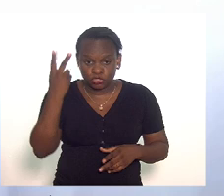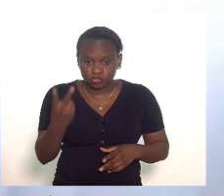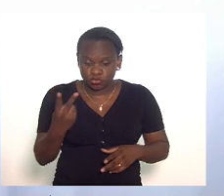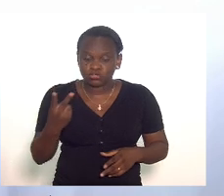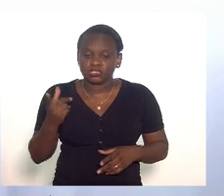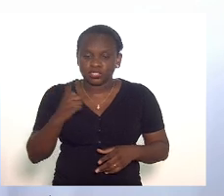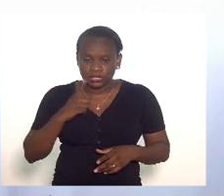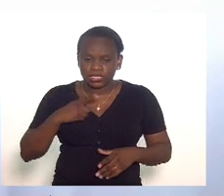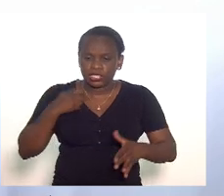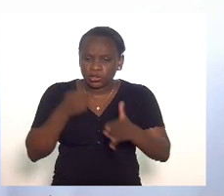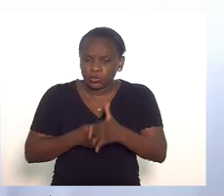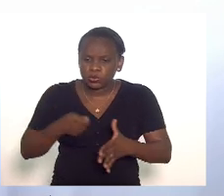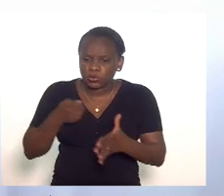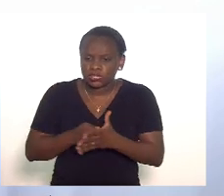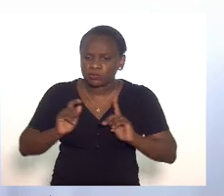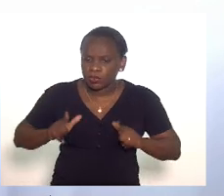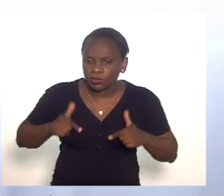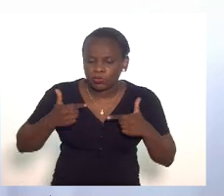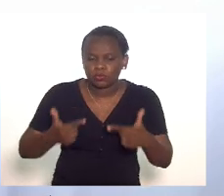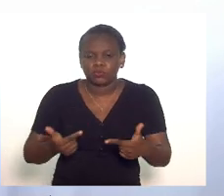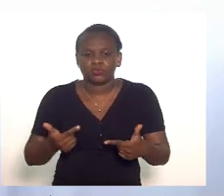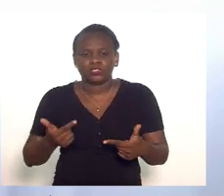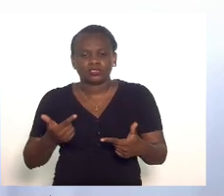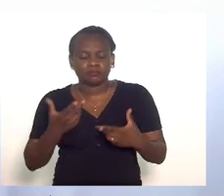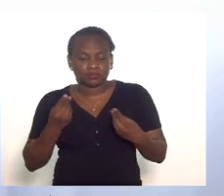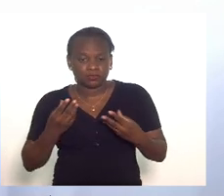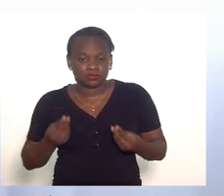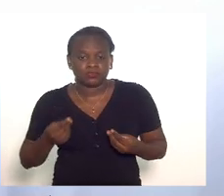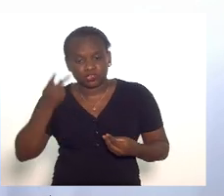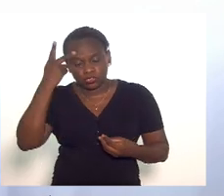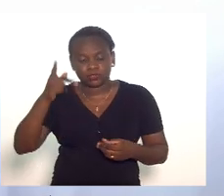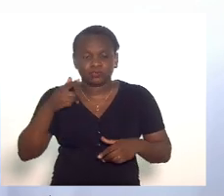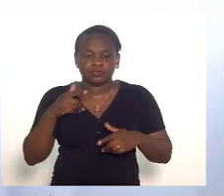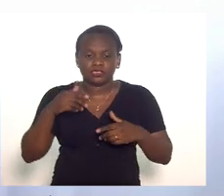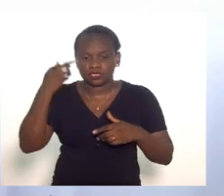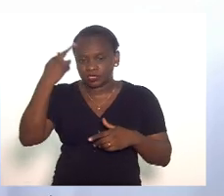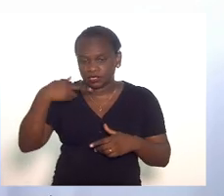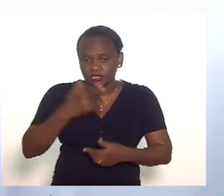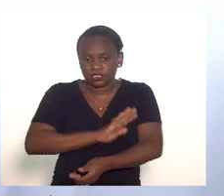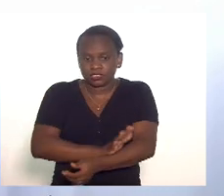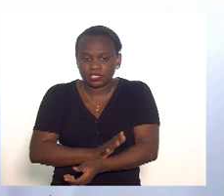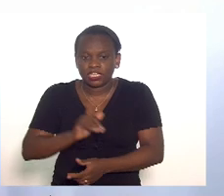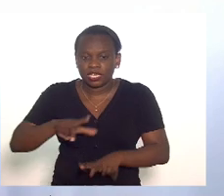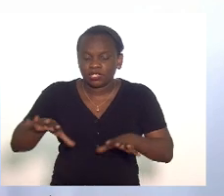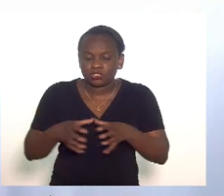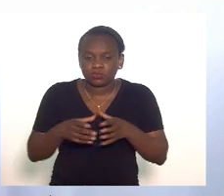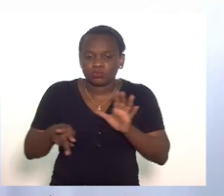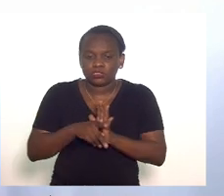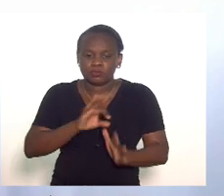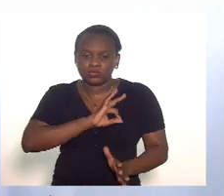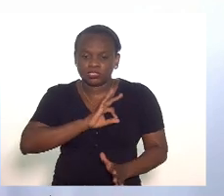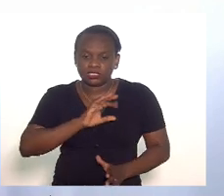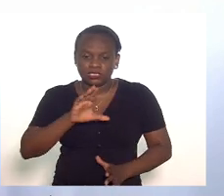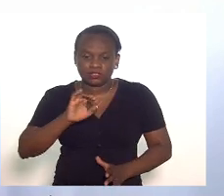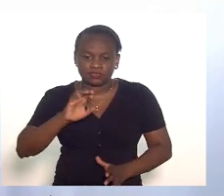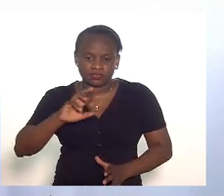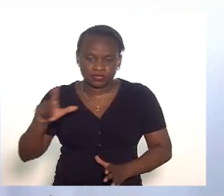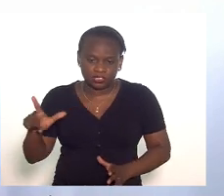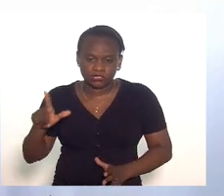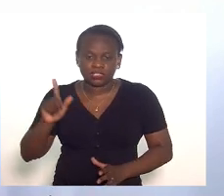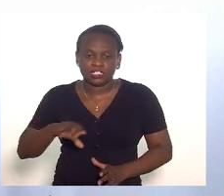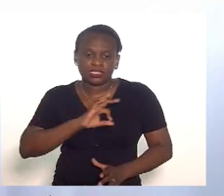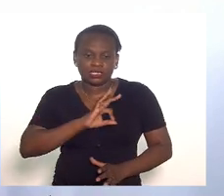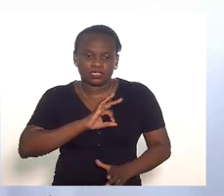que tem uma luta e uma atuação muito grande sobre essa questão que são os integrantes da polícia civil seja o